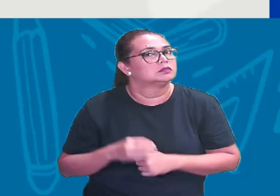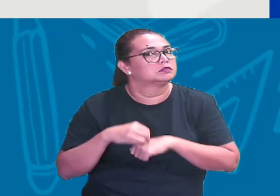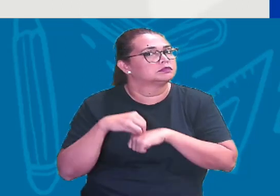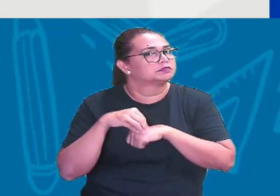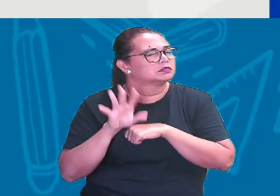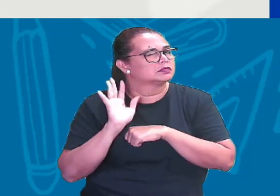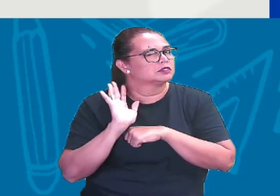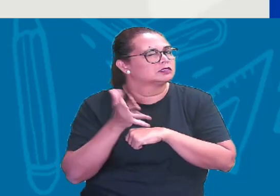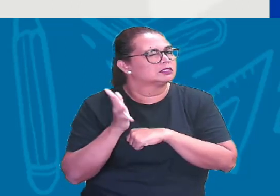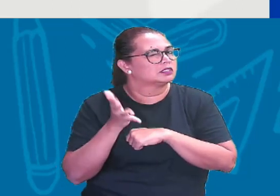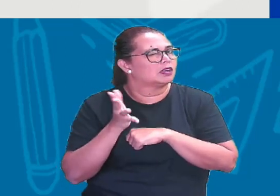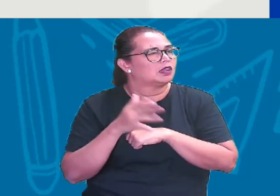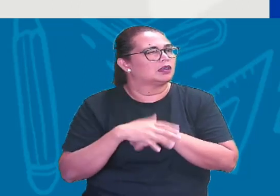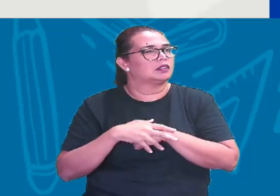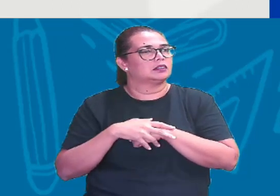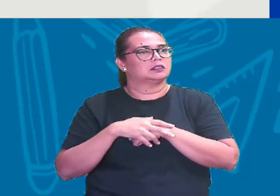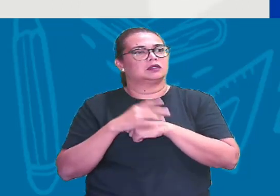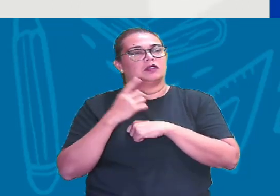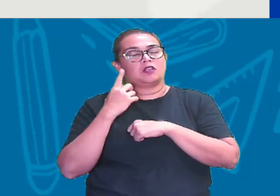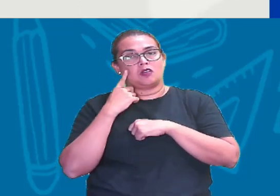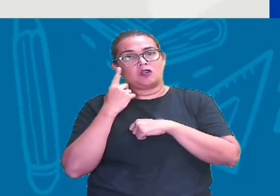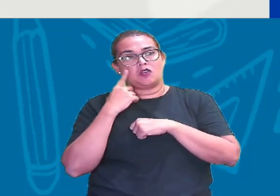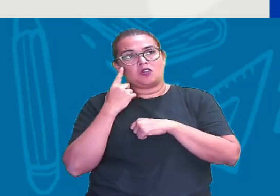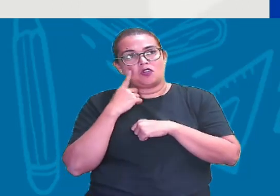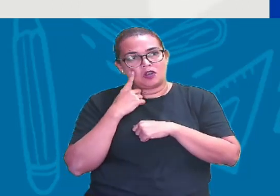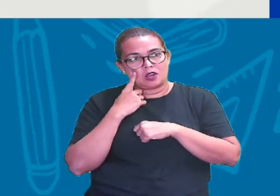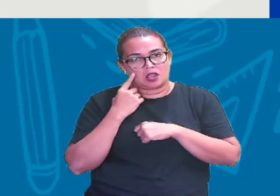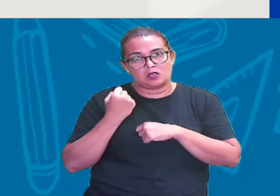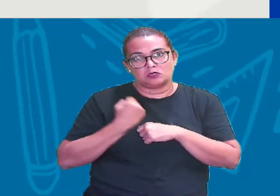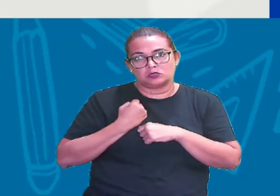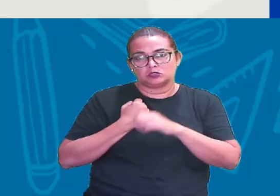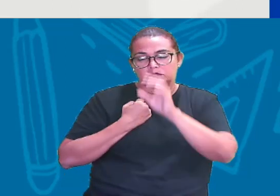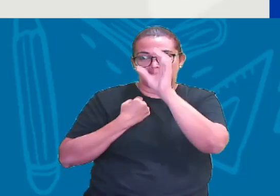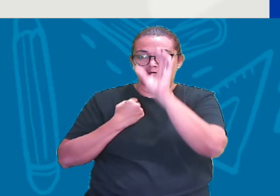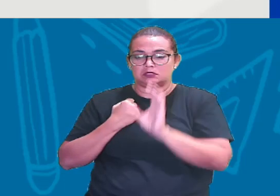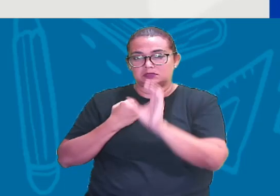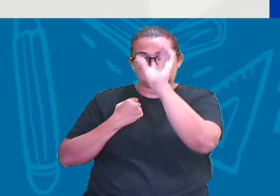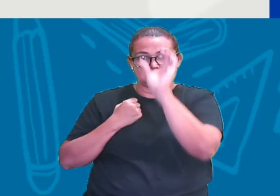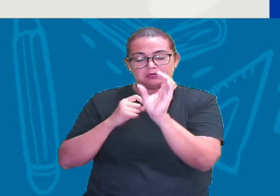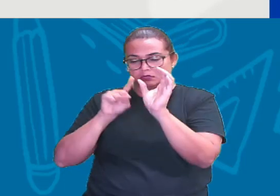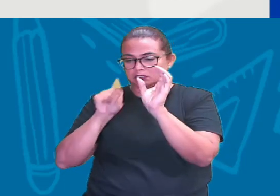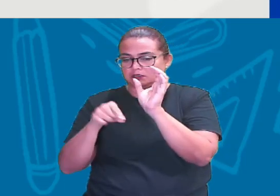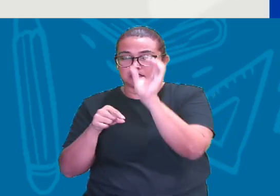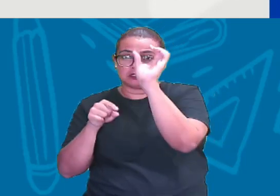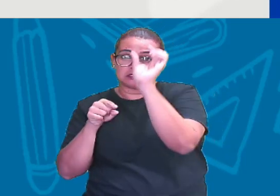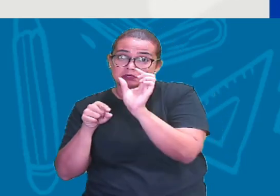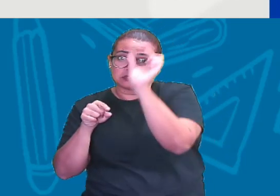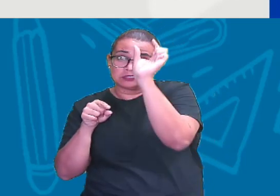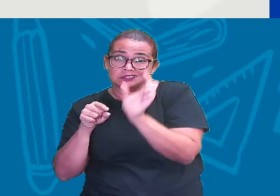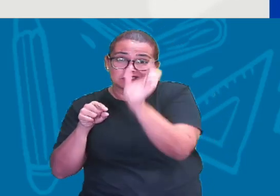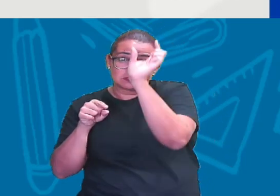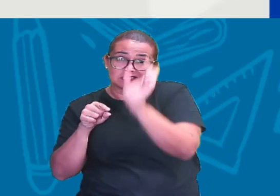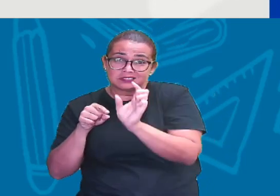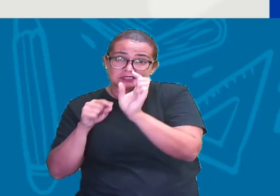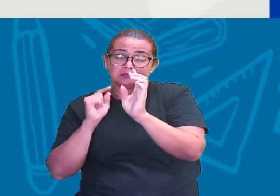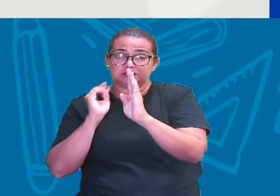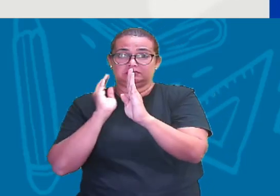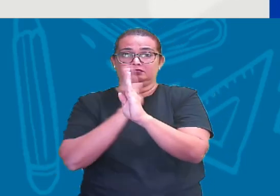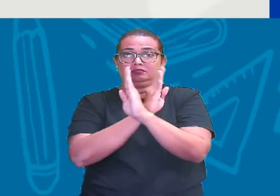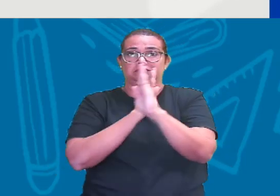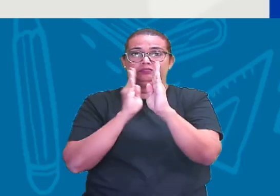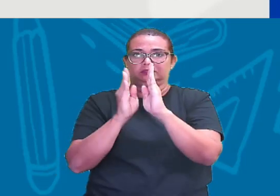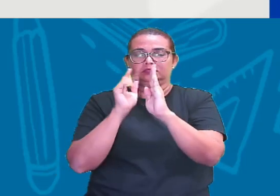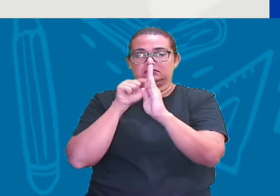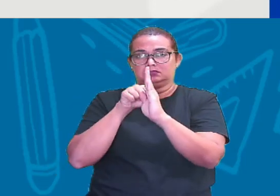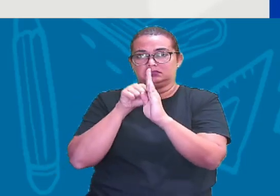que a professora deu? Olha sempre o número inteiro Vamos olhar aí o número inteiro Que é esse número